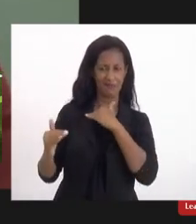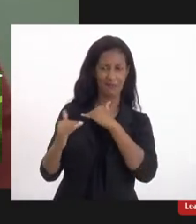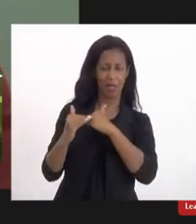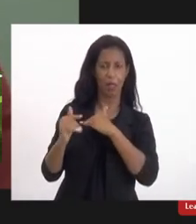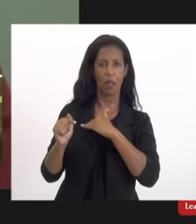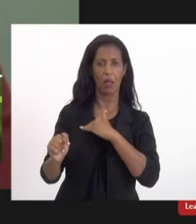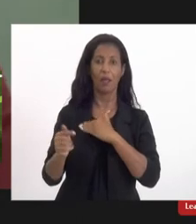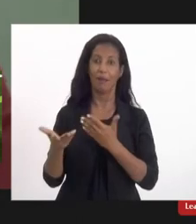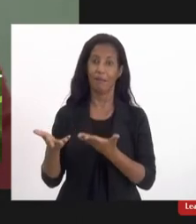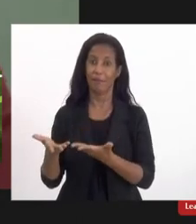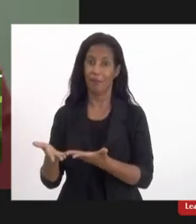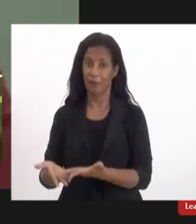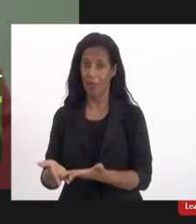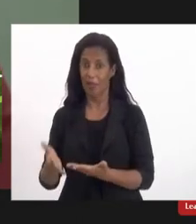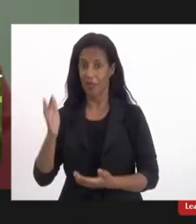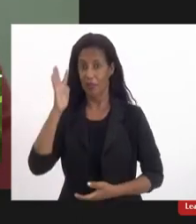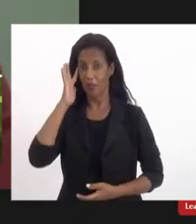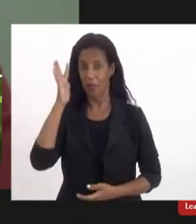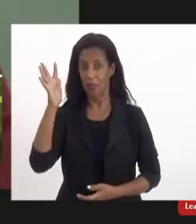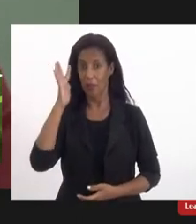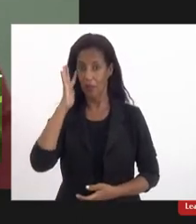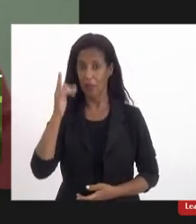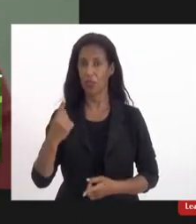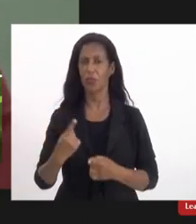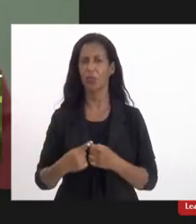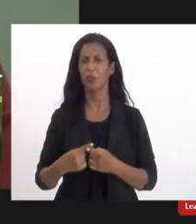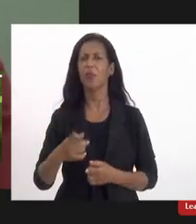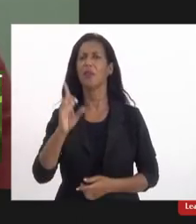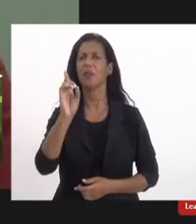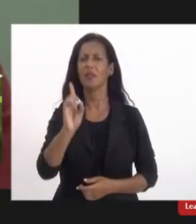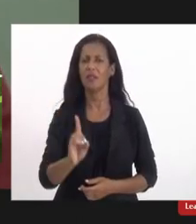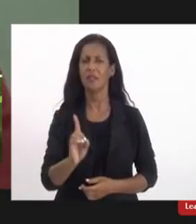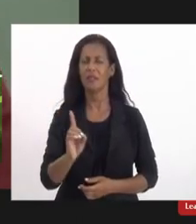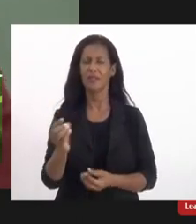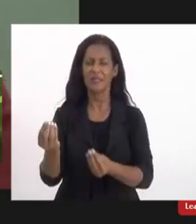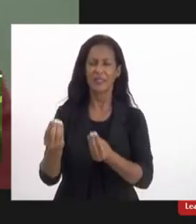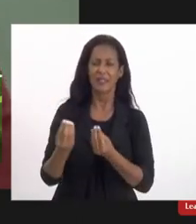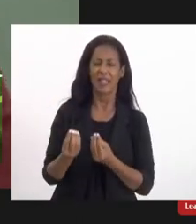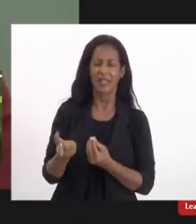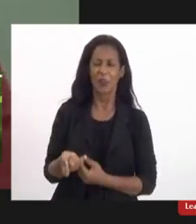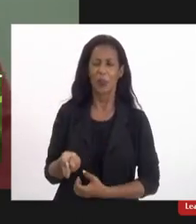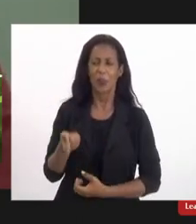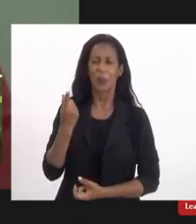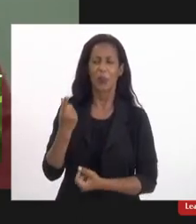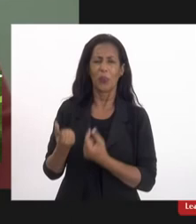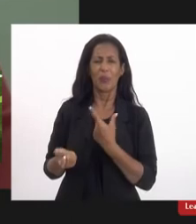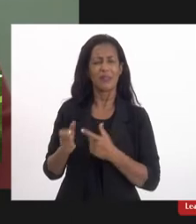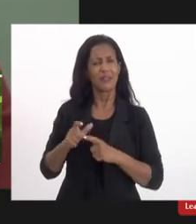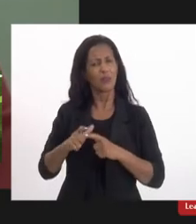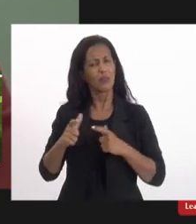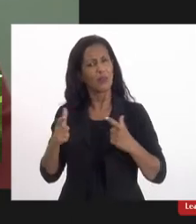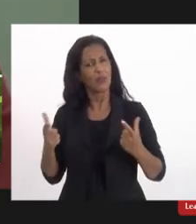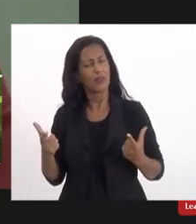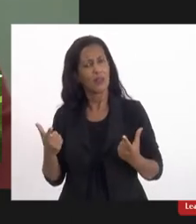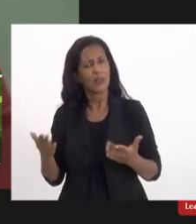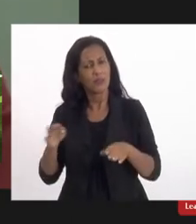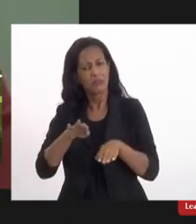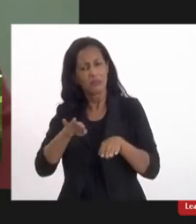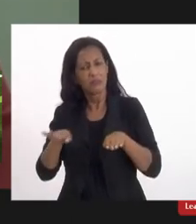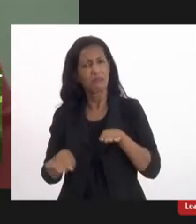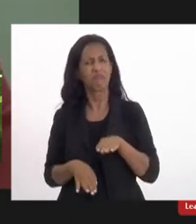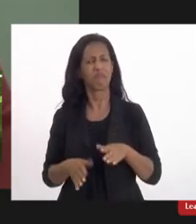questão, nós temos que refletir por que a deficiência traz esse estranhamento tão grande que nos coloca nesse